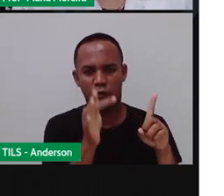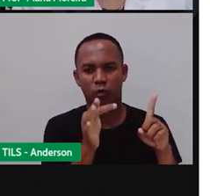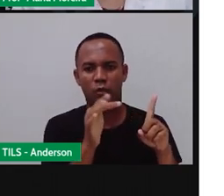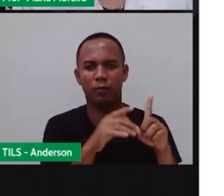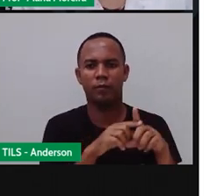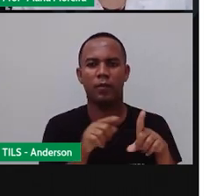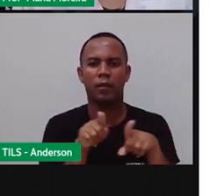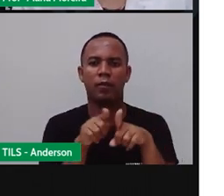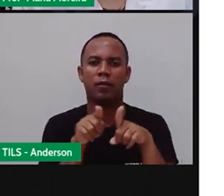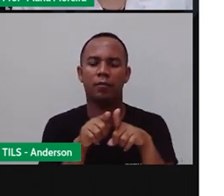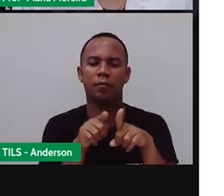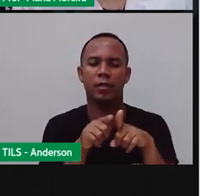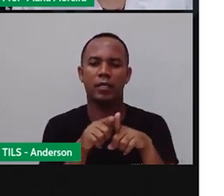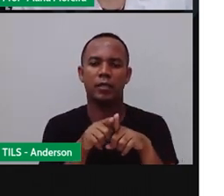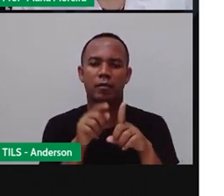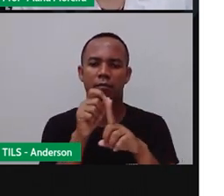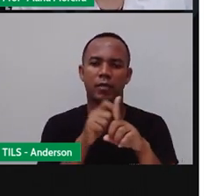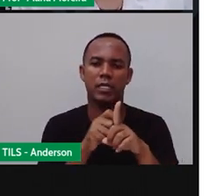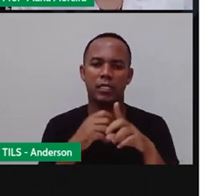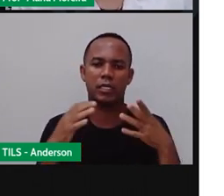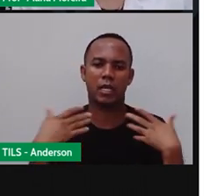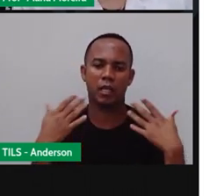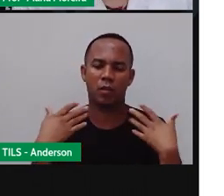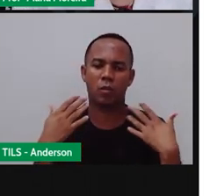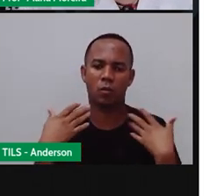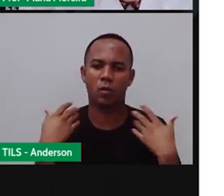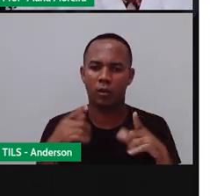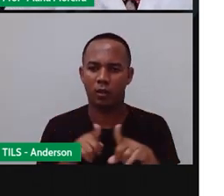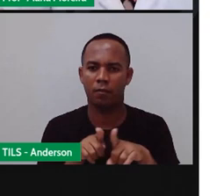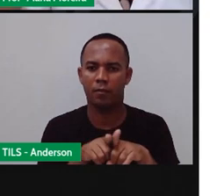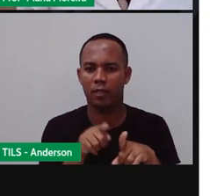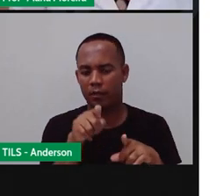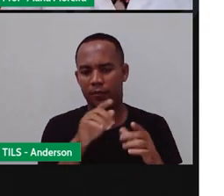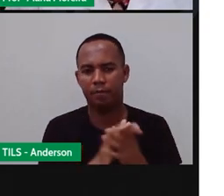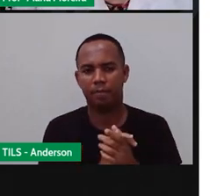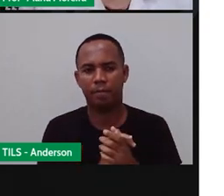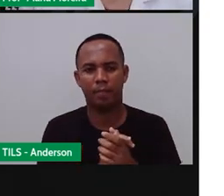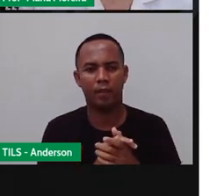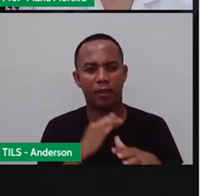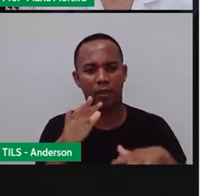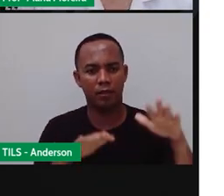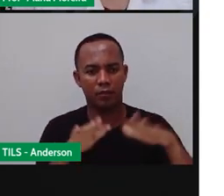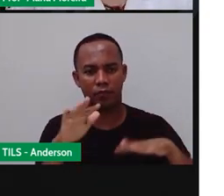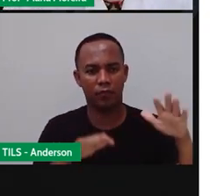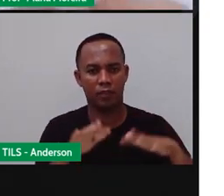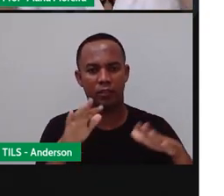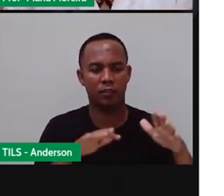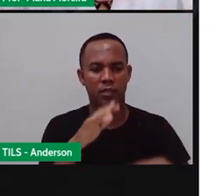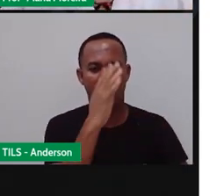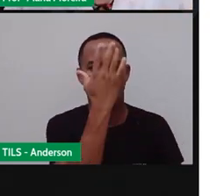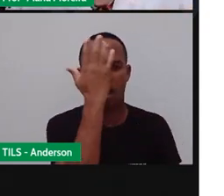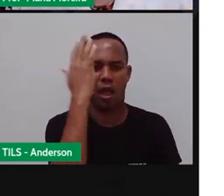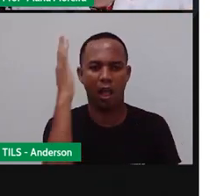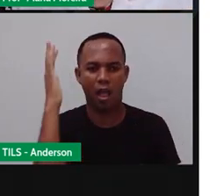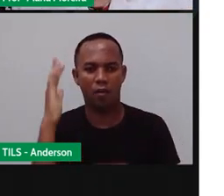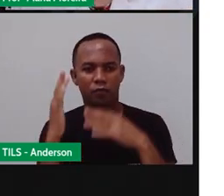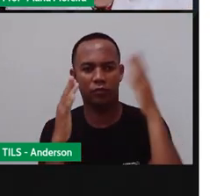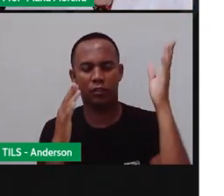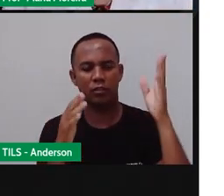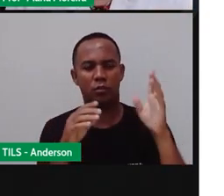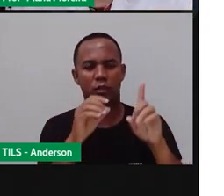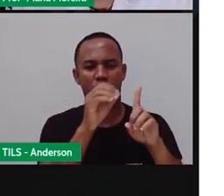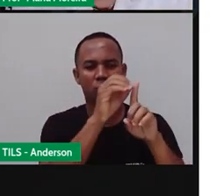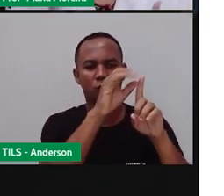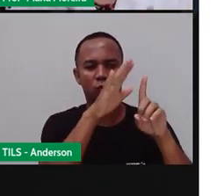e primavera, nem tanto assim, tá? O que não quer dizer que as árvores não percam as folhas, que as árvores não deem